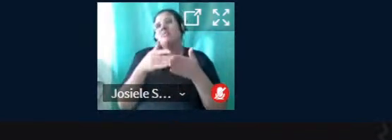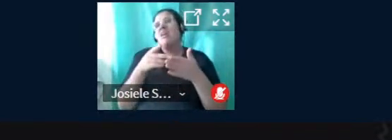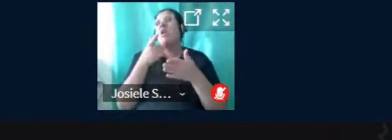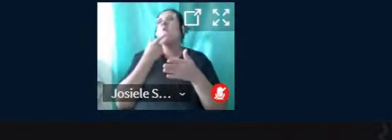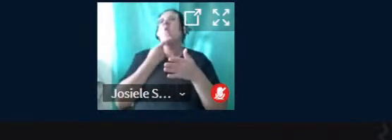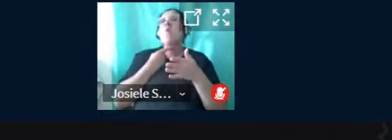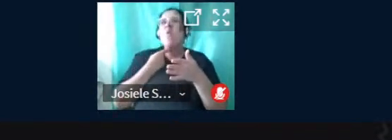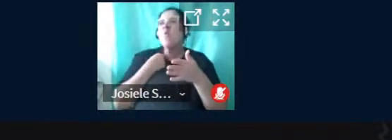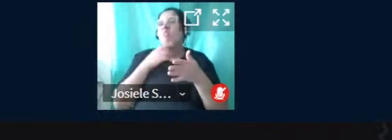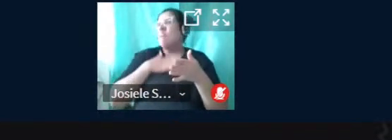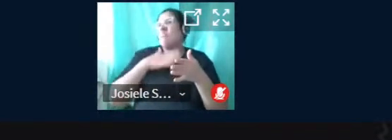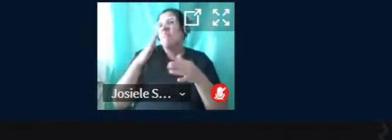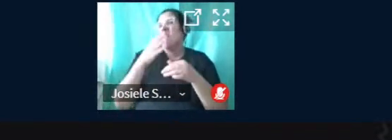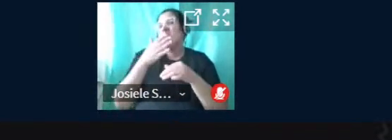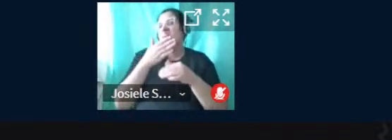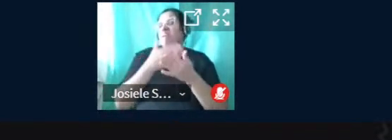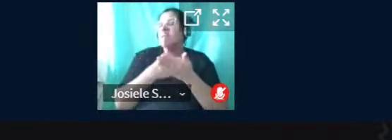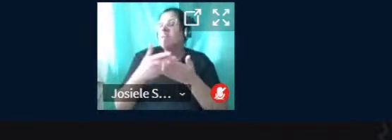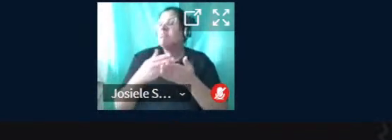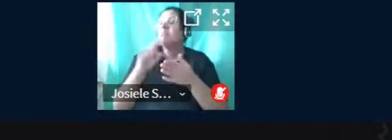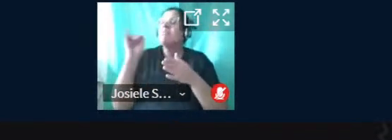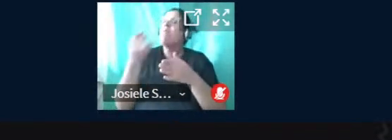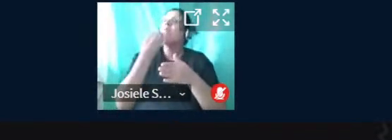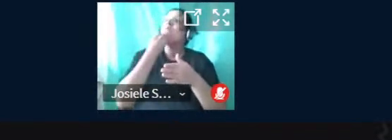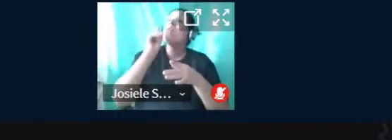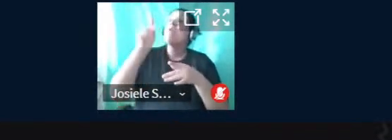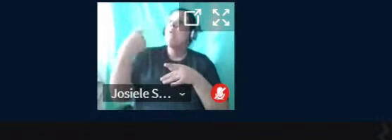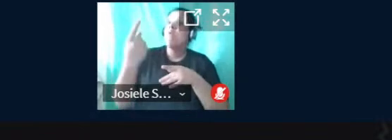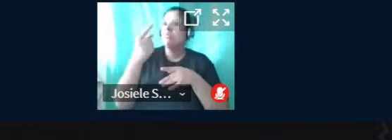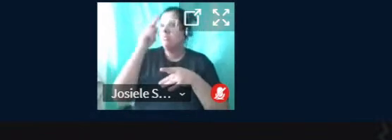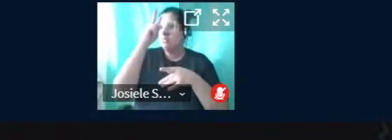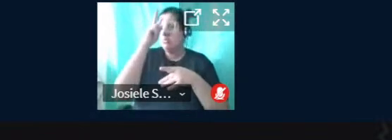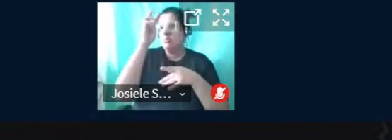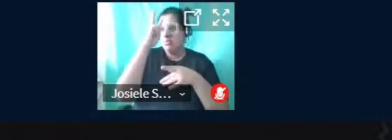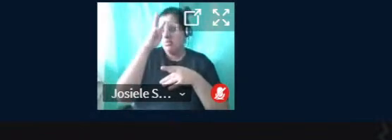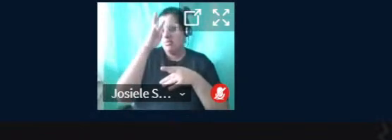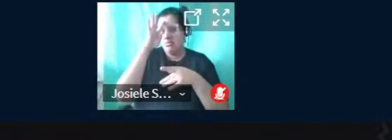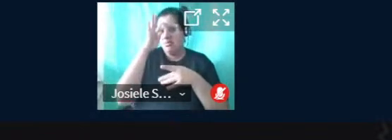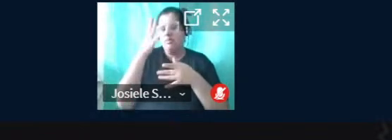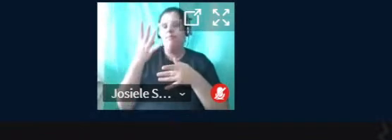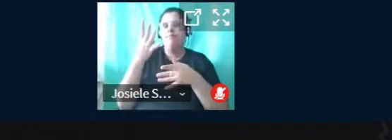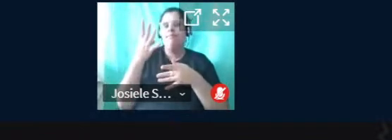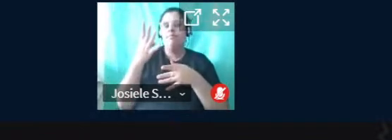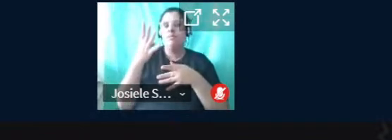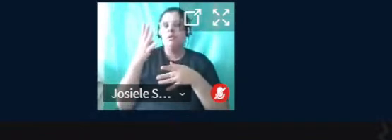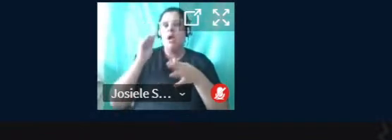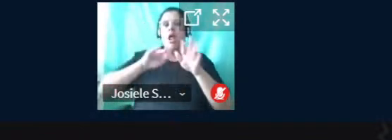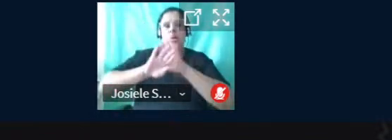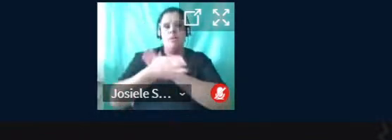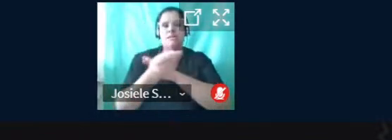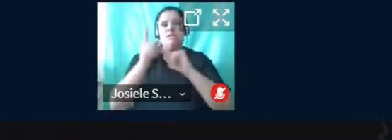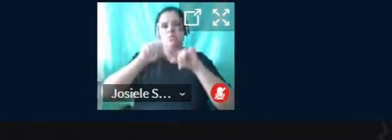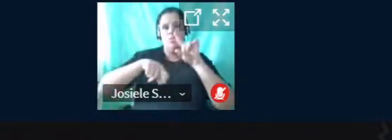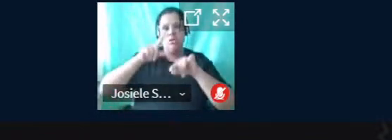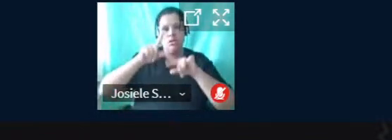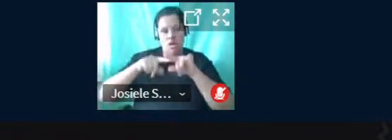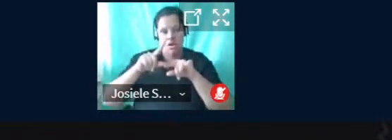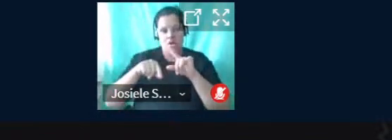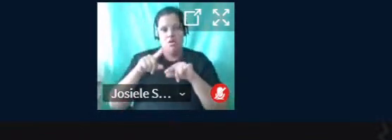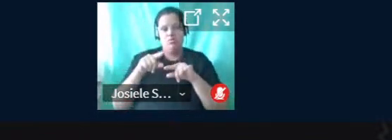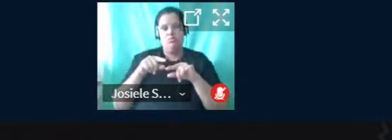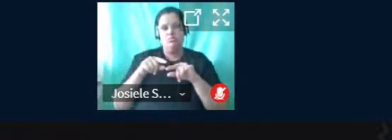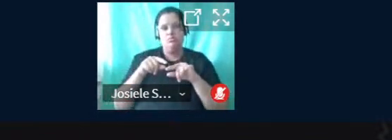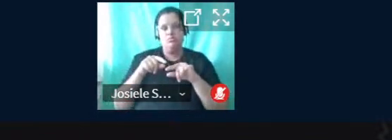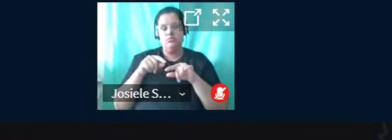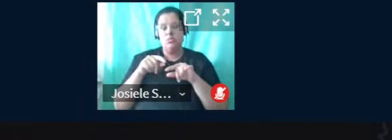é muito difícil que ele consiga aproveitar o resto dos anos. O aproveitamento do material foi muito importante e